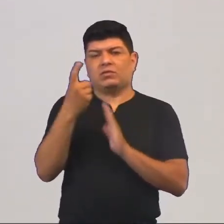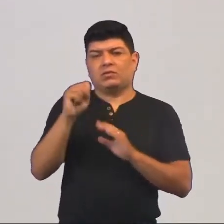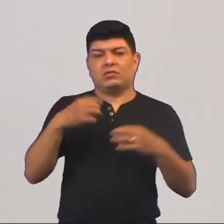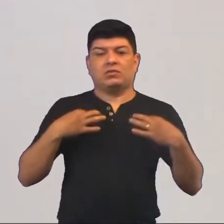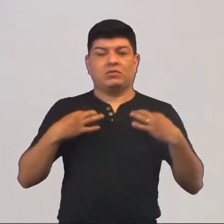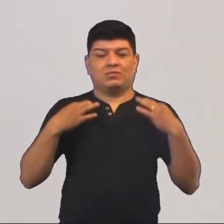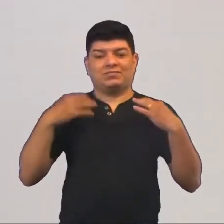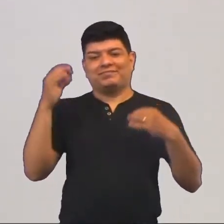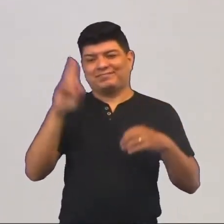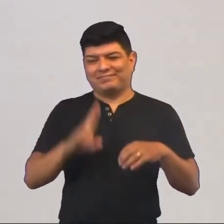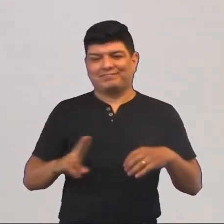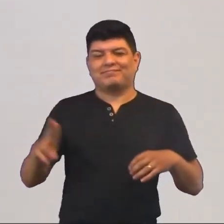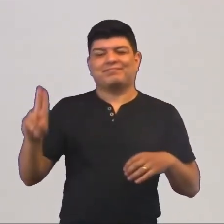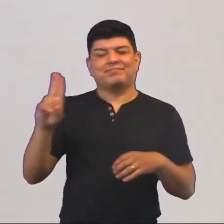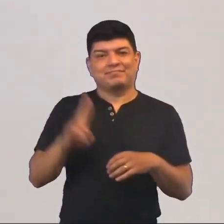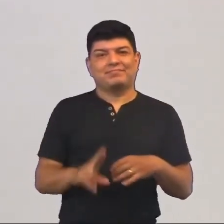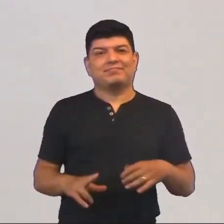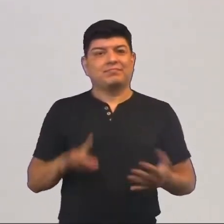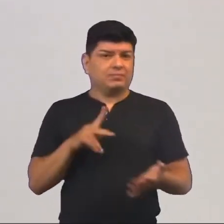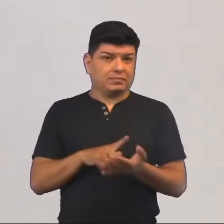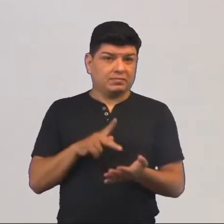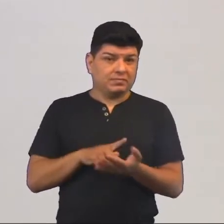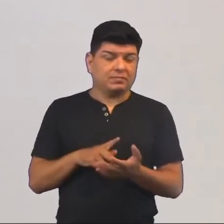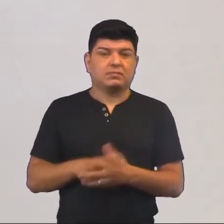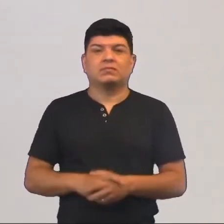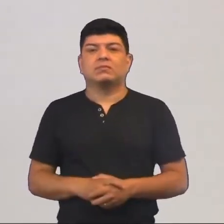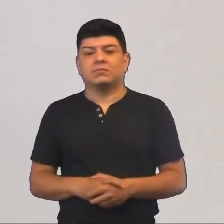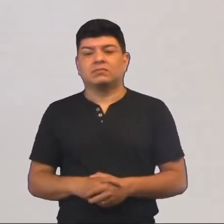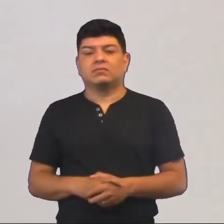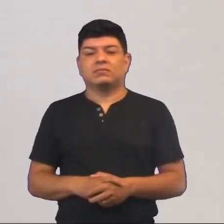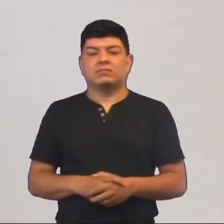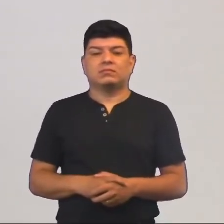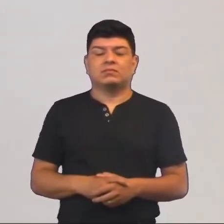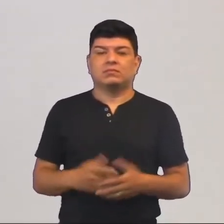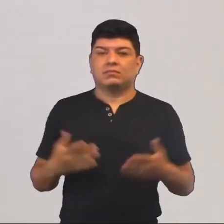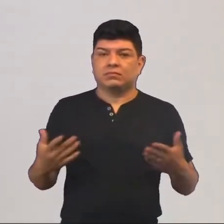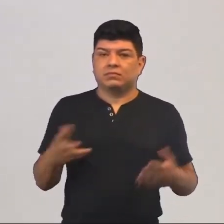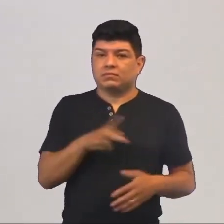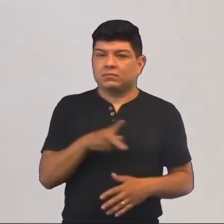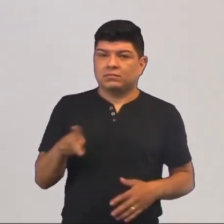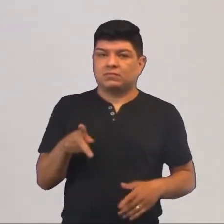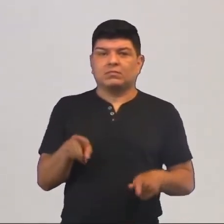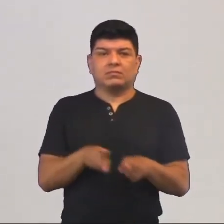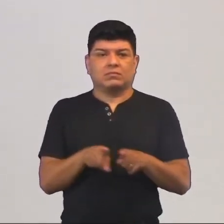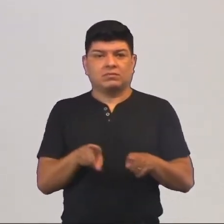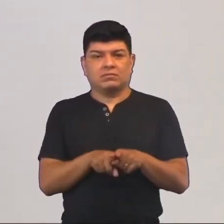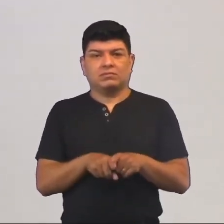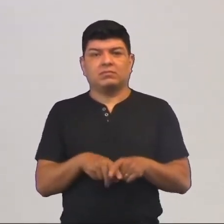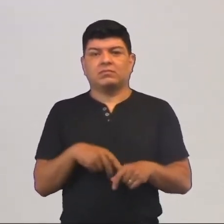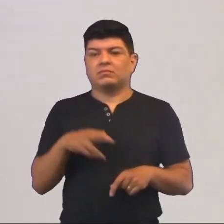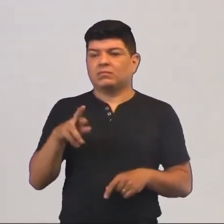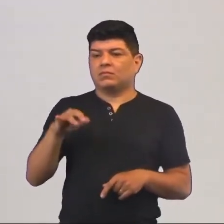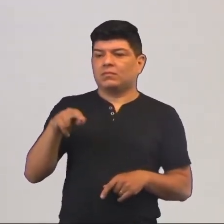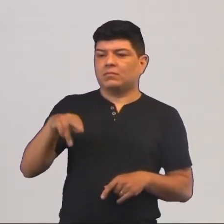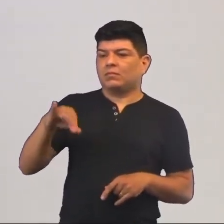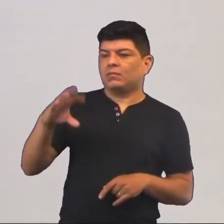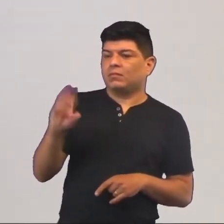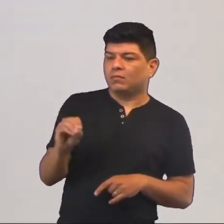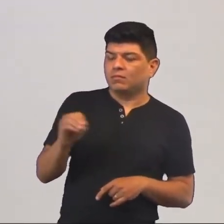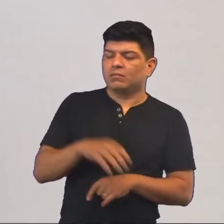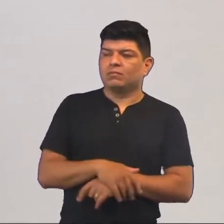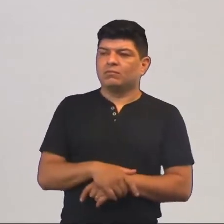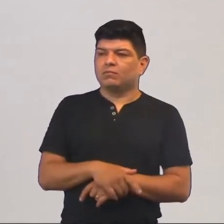esse tipo de vestimento. Não é verdade? Então, aí, o professor também fala aí para o Francisco Francisco.